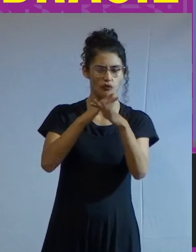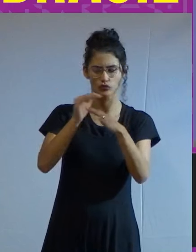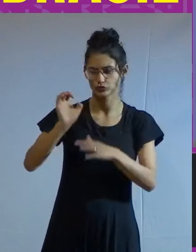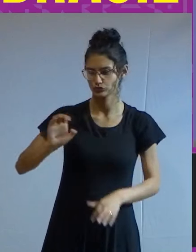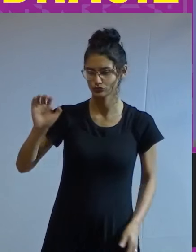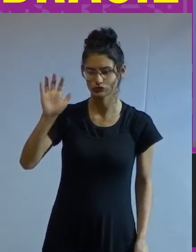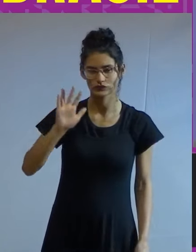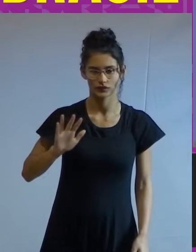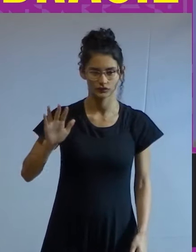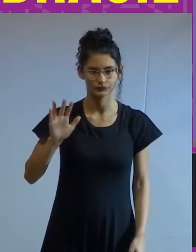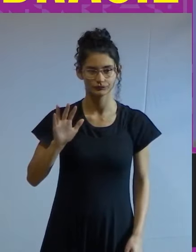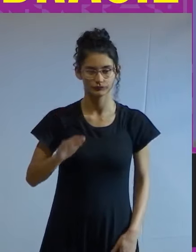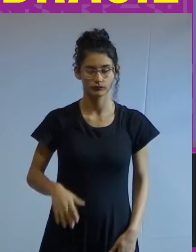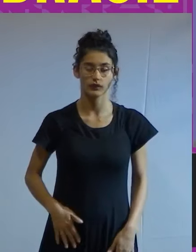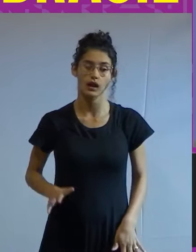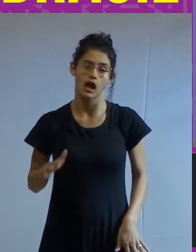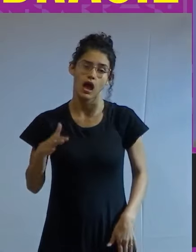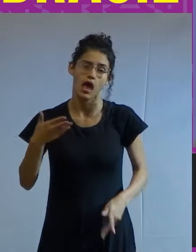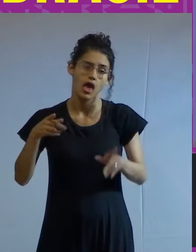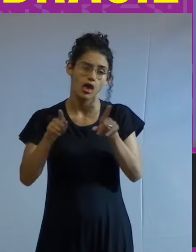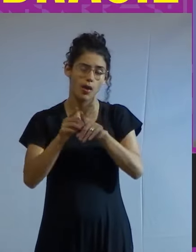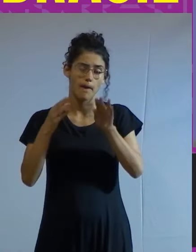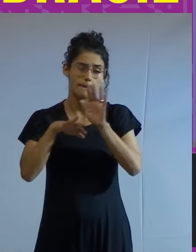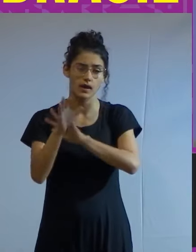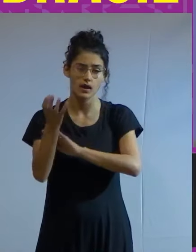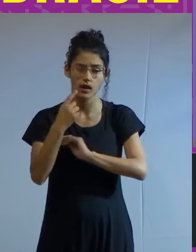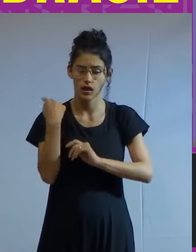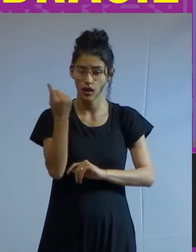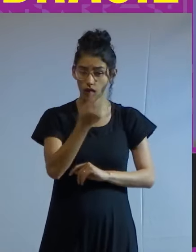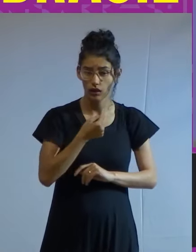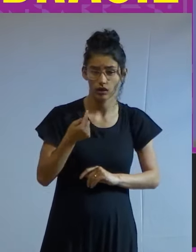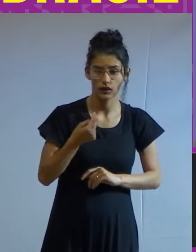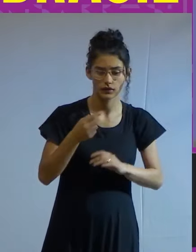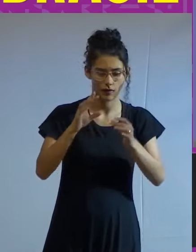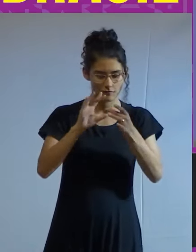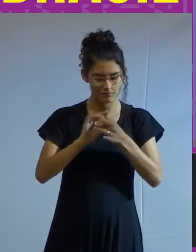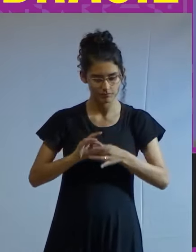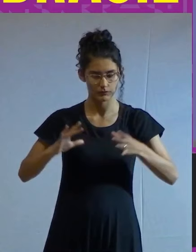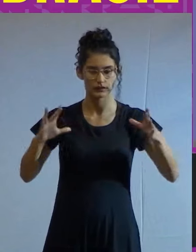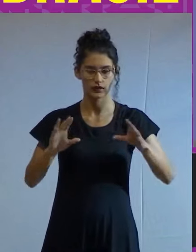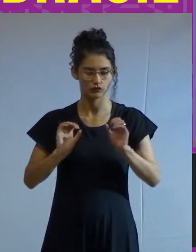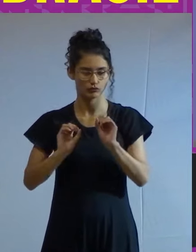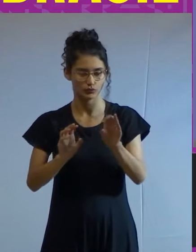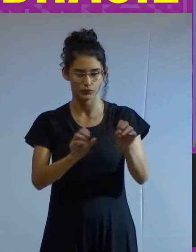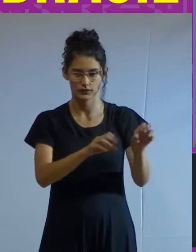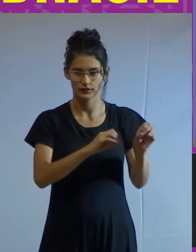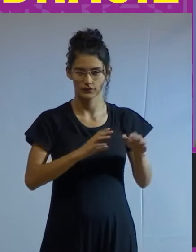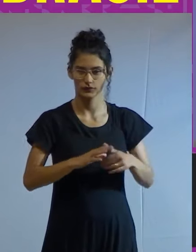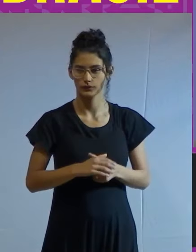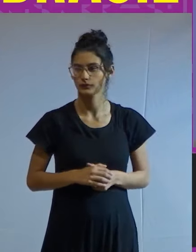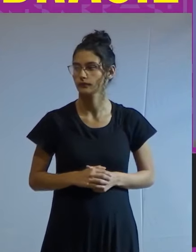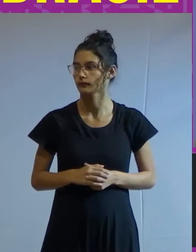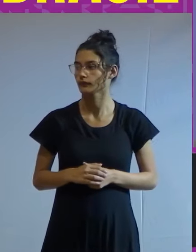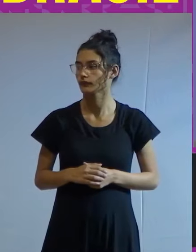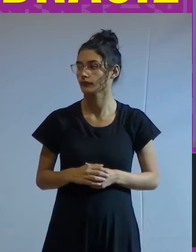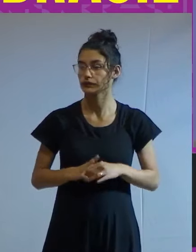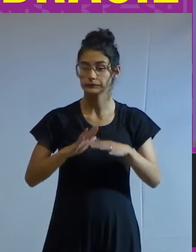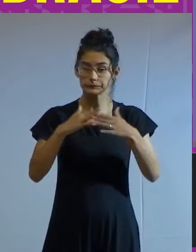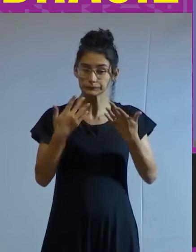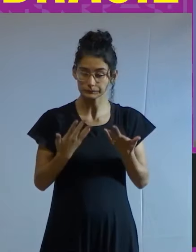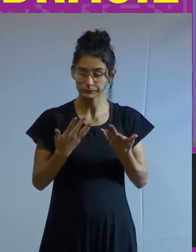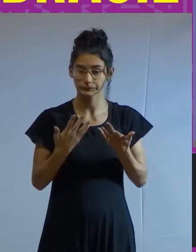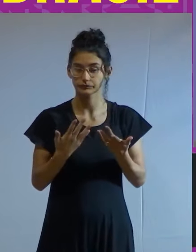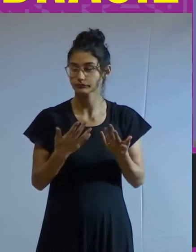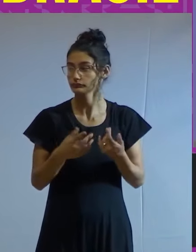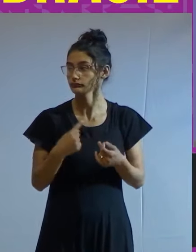Estado. Ainda mais, queremos a liberdade do ensino. Eis aqui, pois,